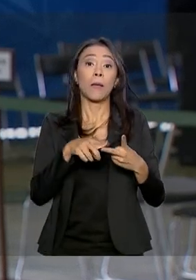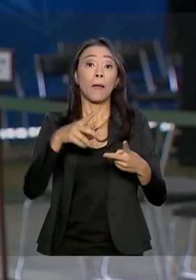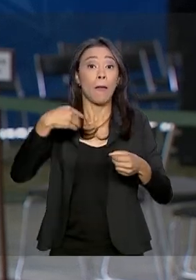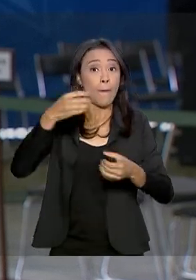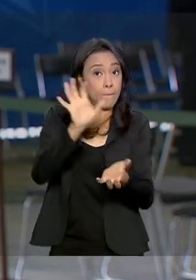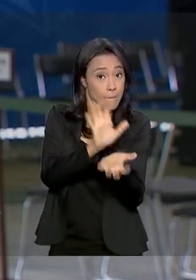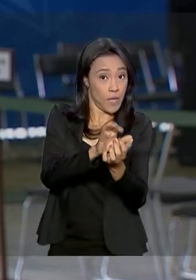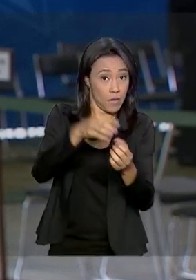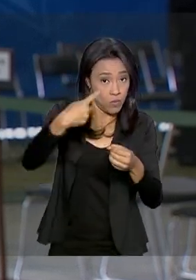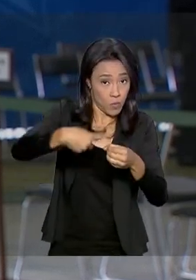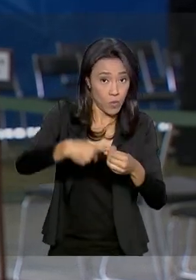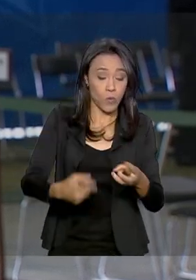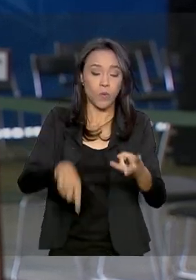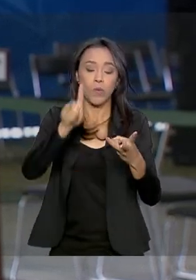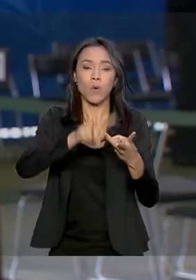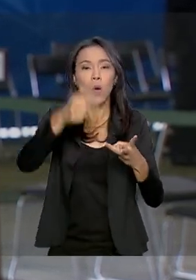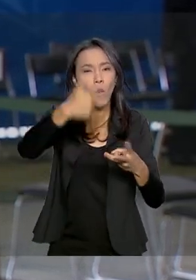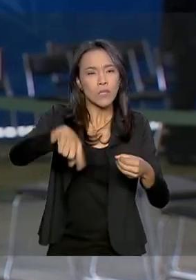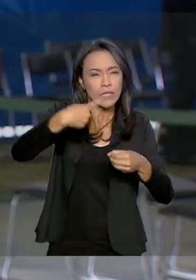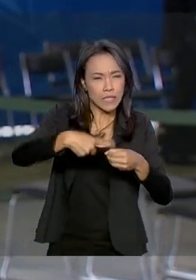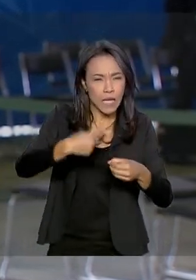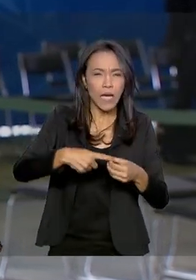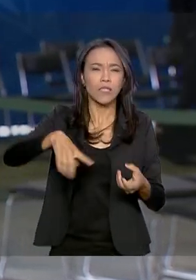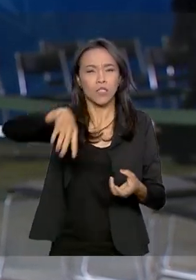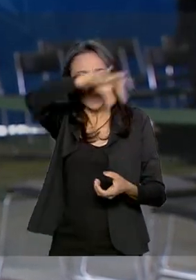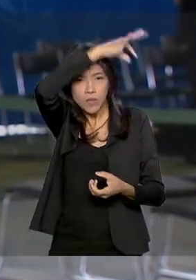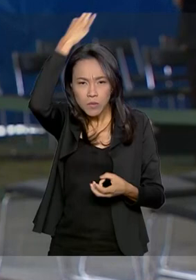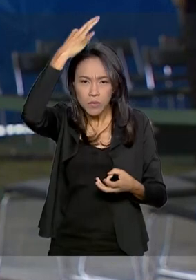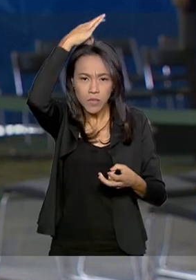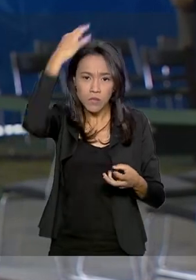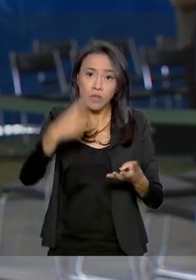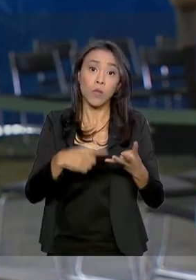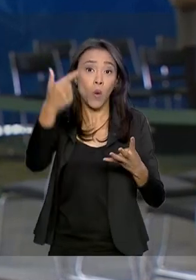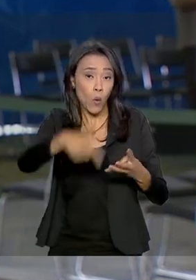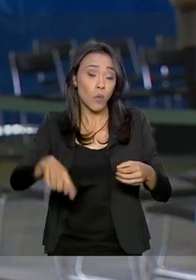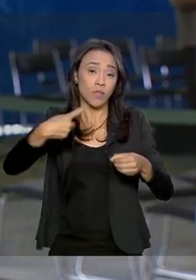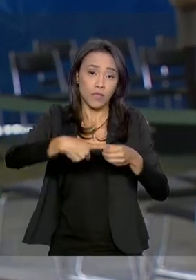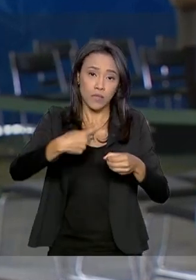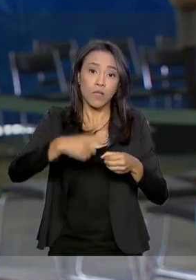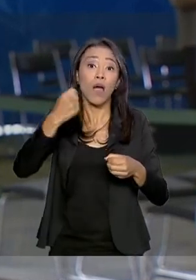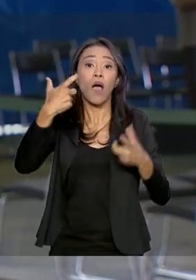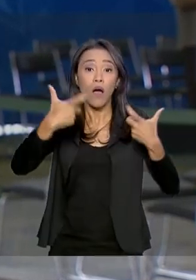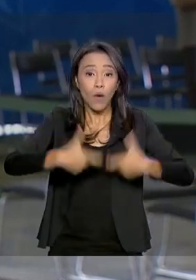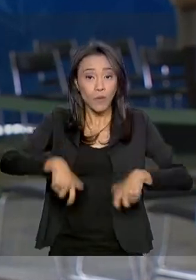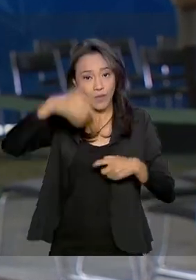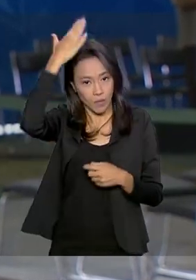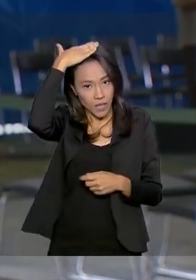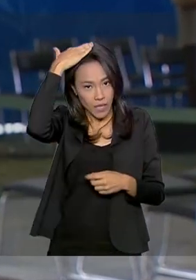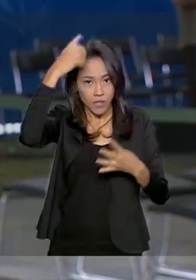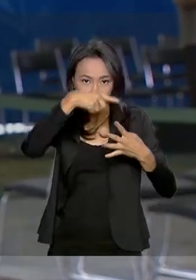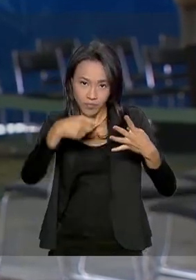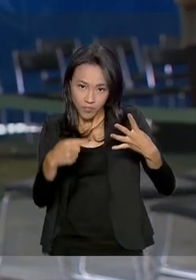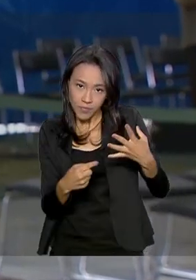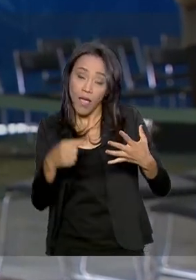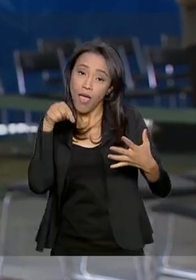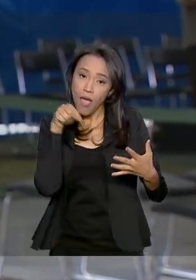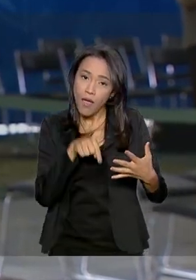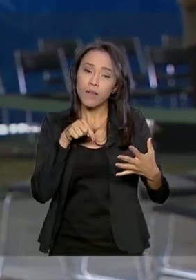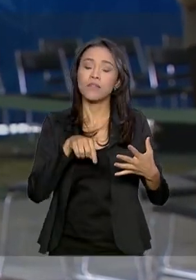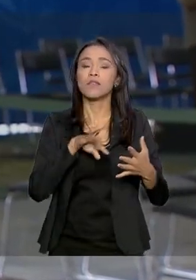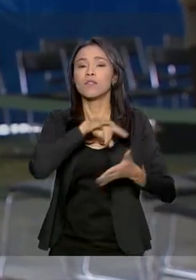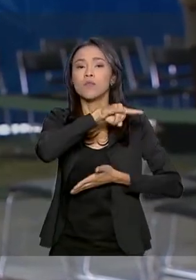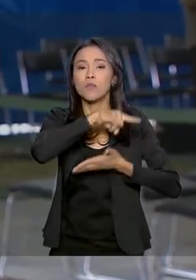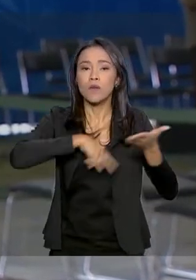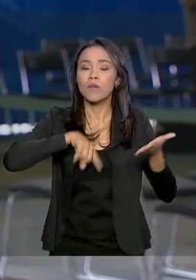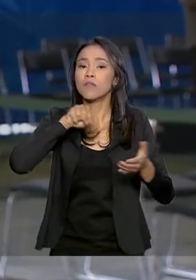Pernambuco, Cariacica, no Espírito Santo e São José dos Pinhais, no Paraná. Essa portaria também instituiu o Gabinete